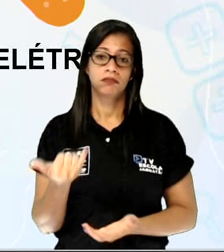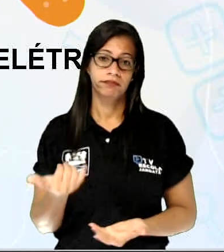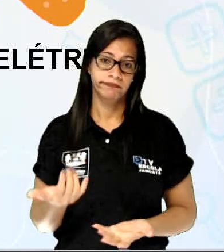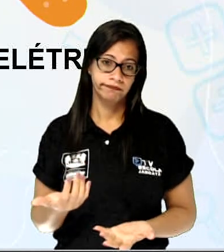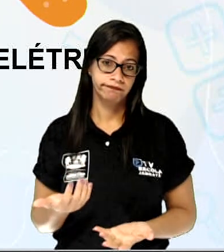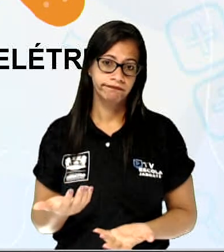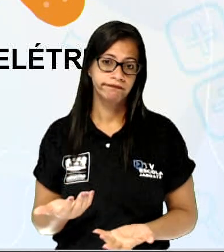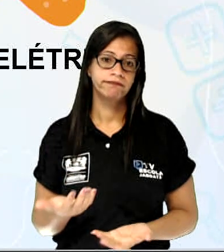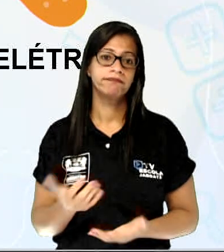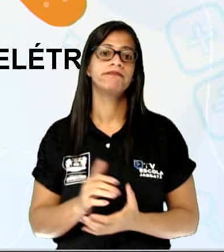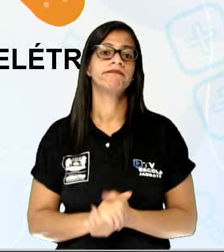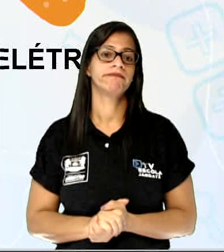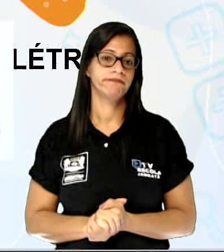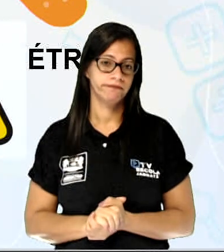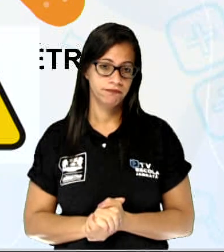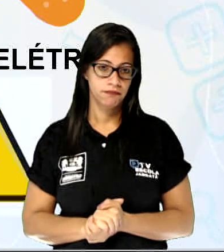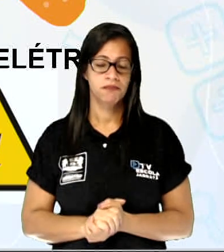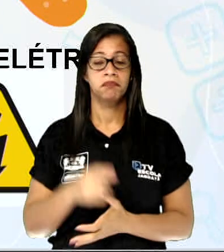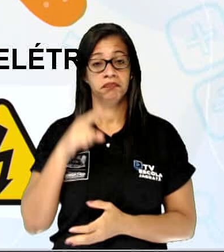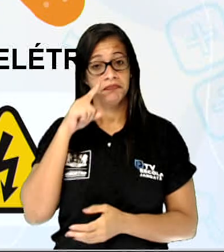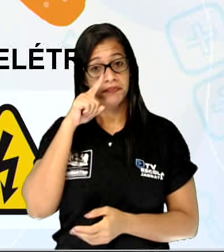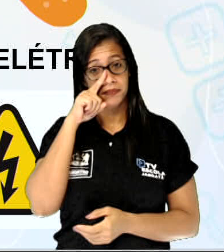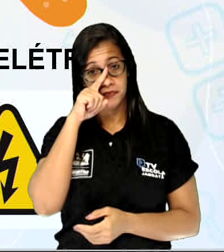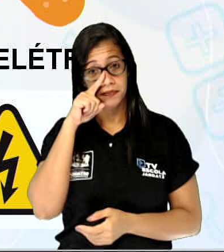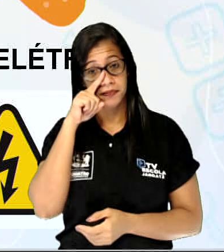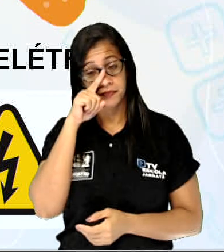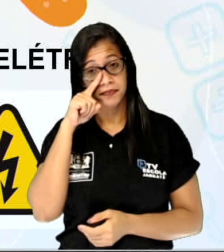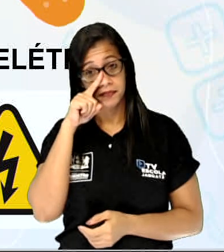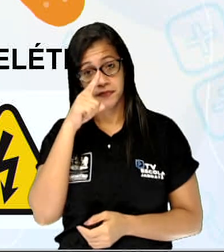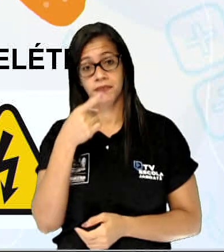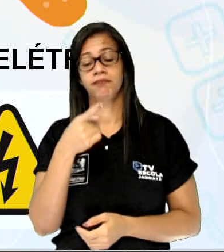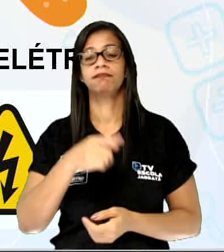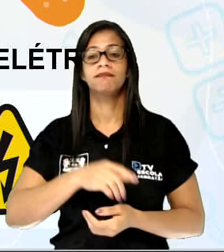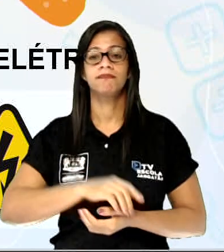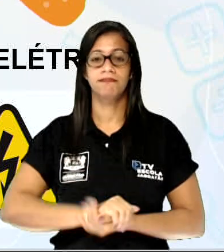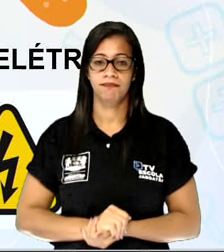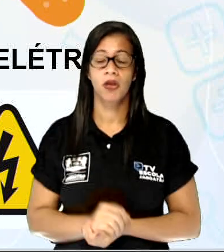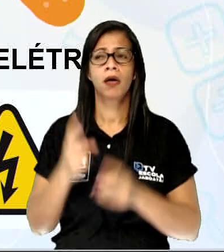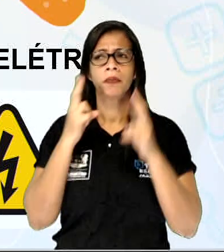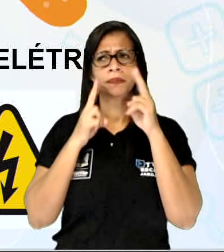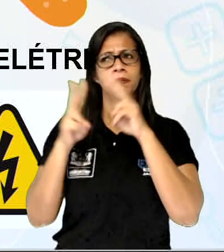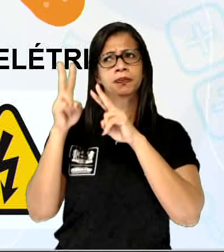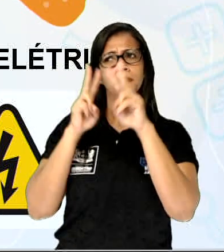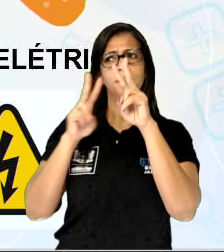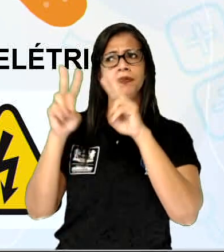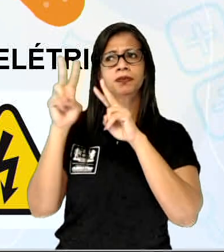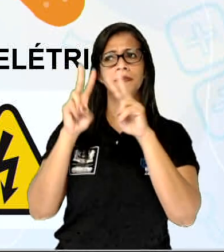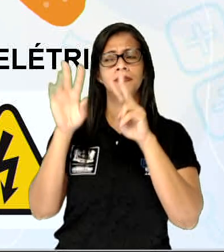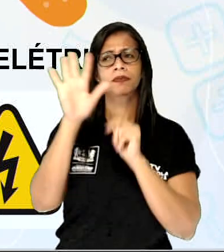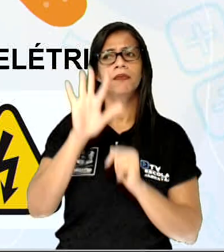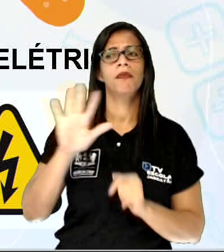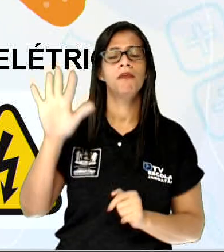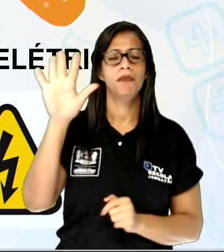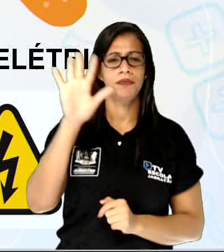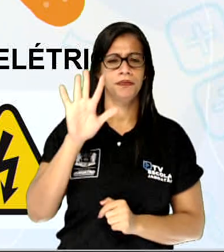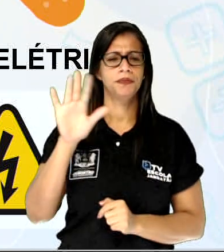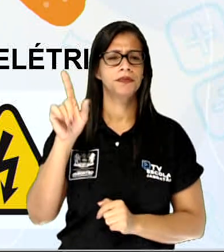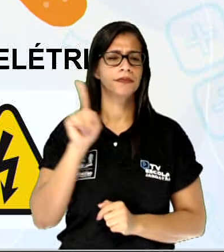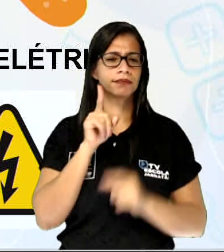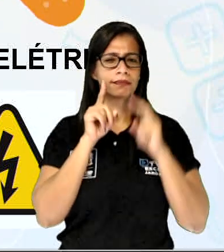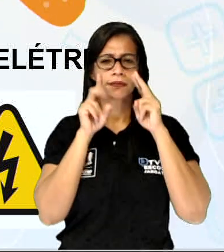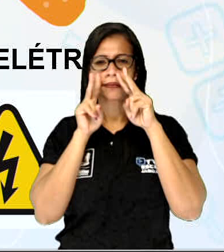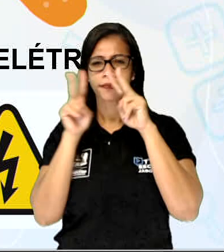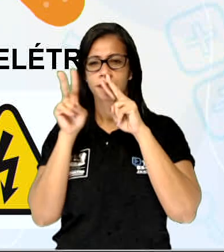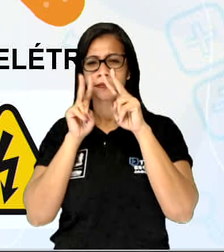vem, ó, os curativos, não é isso? E esse símbolo que você observa, né? É um símbolo